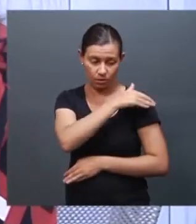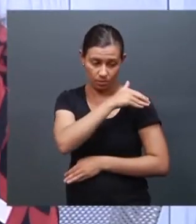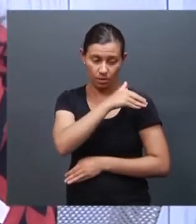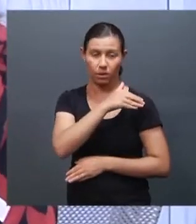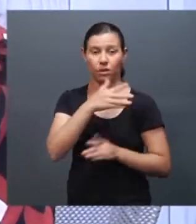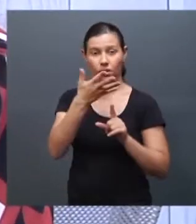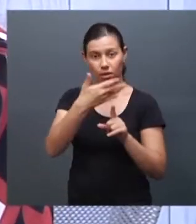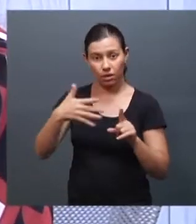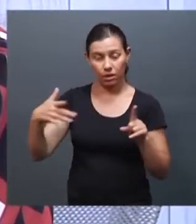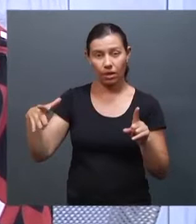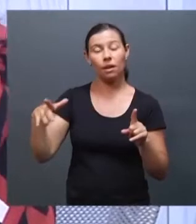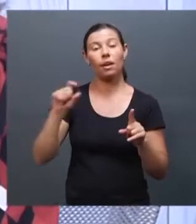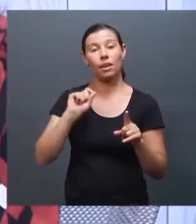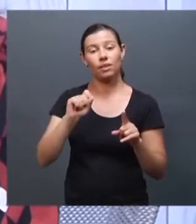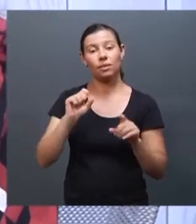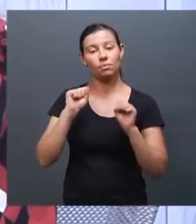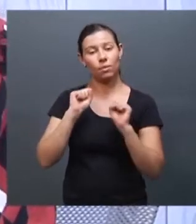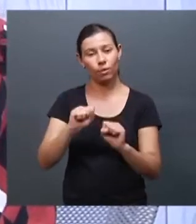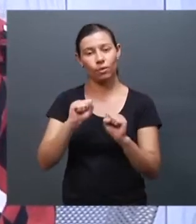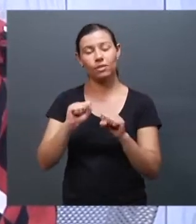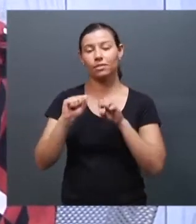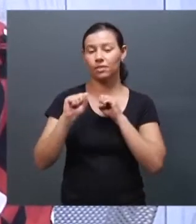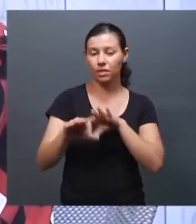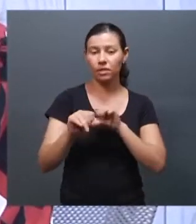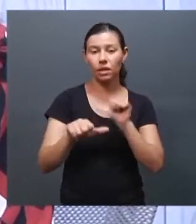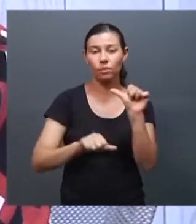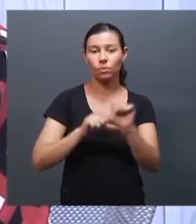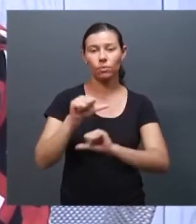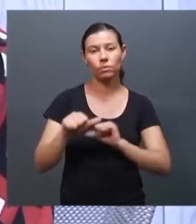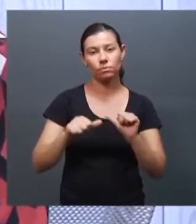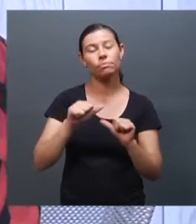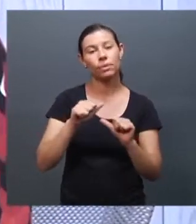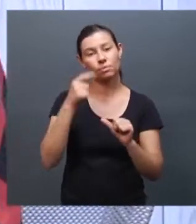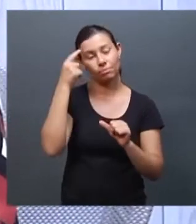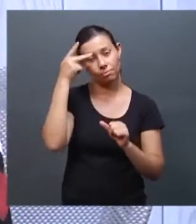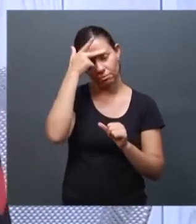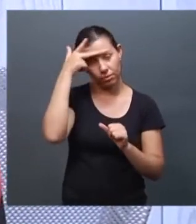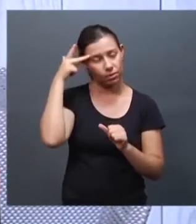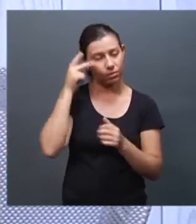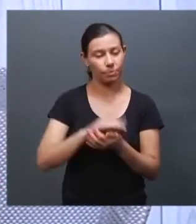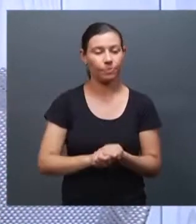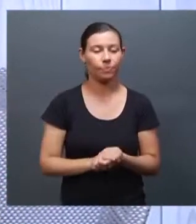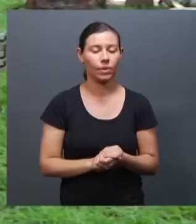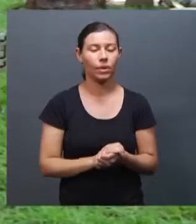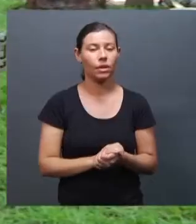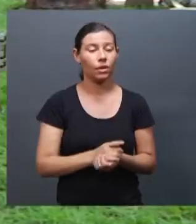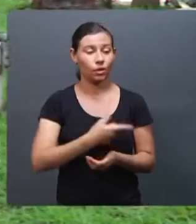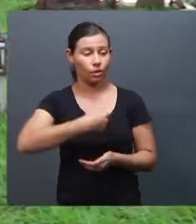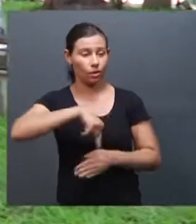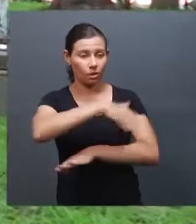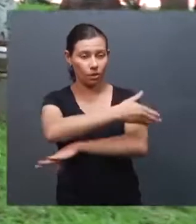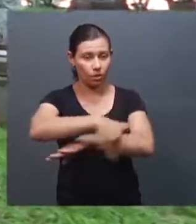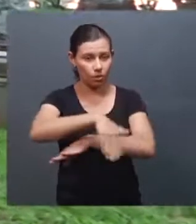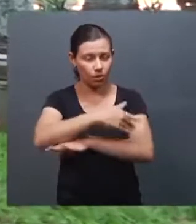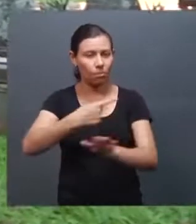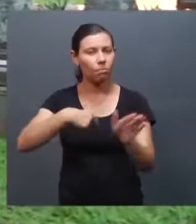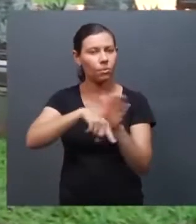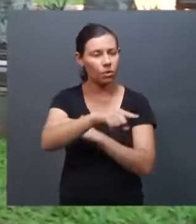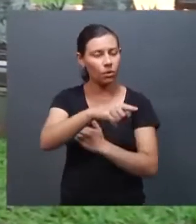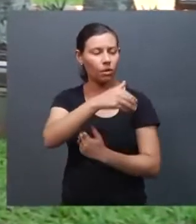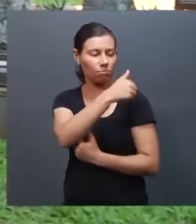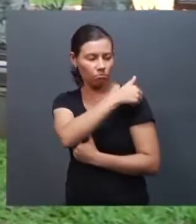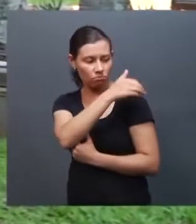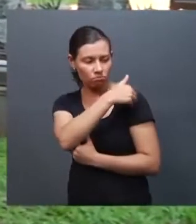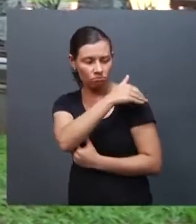acham que homofobia e transfobia devem ser considerados crimes aqui no Brasil. Vamos ver. Sim, pelo seguinte,